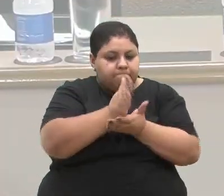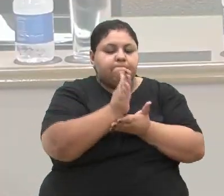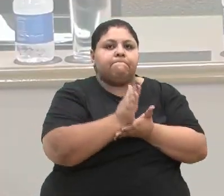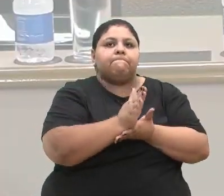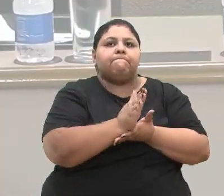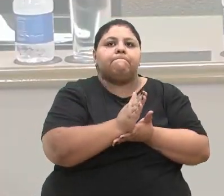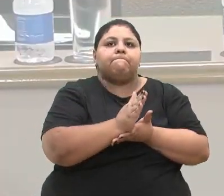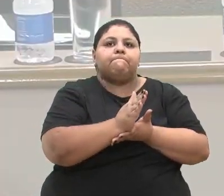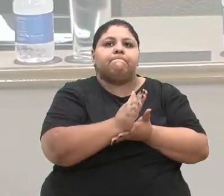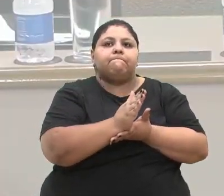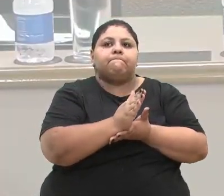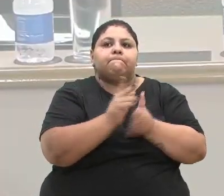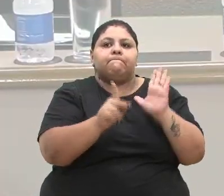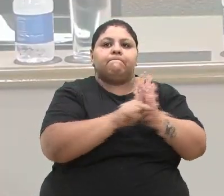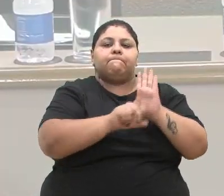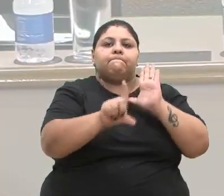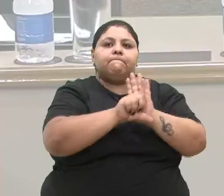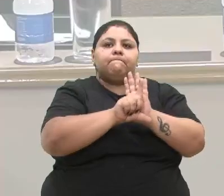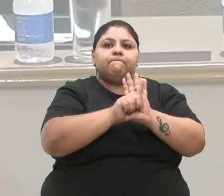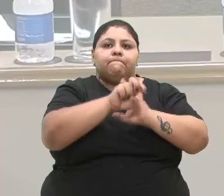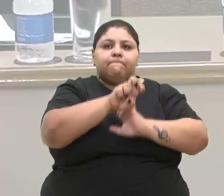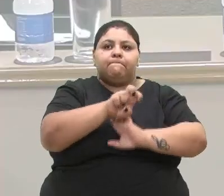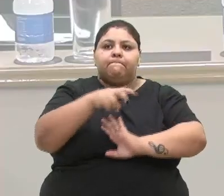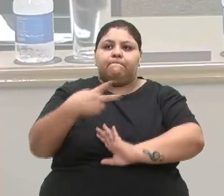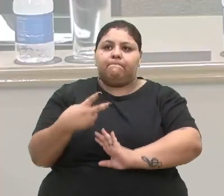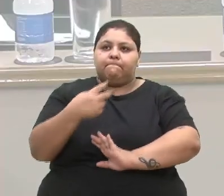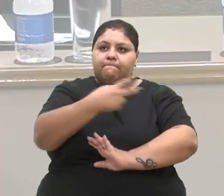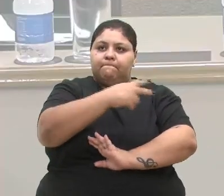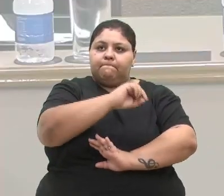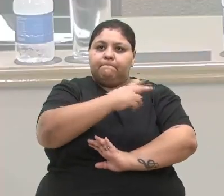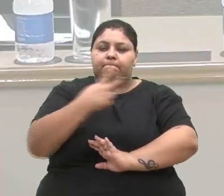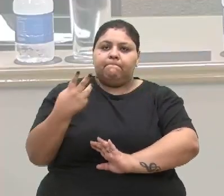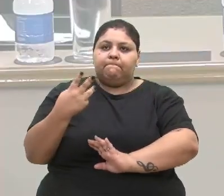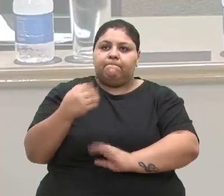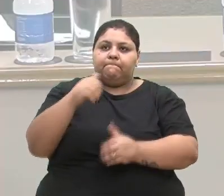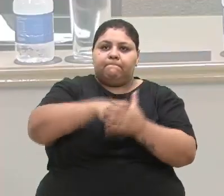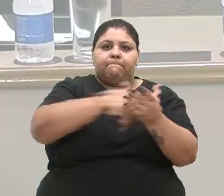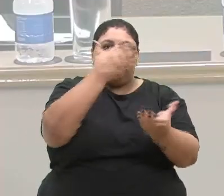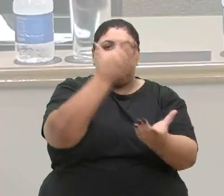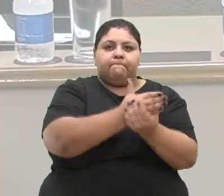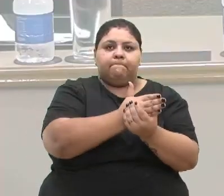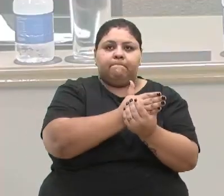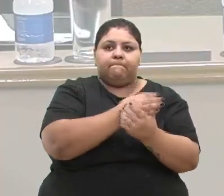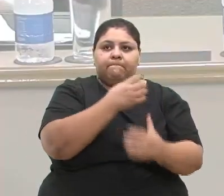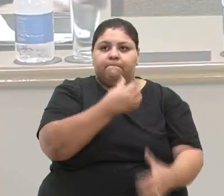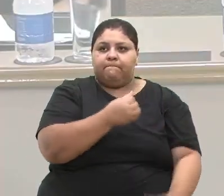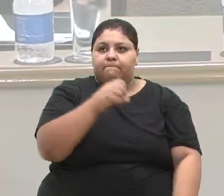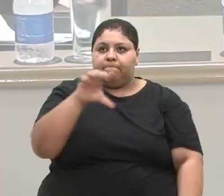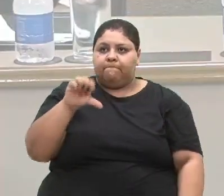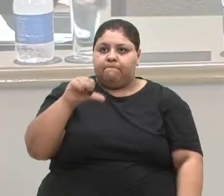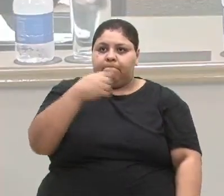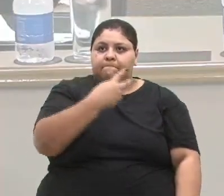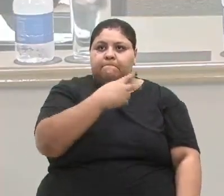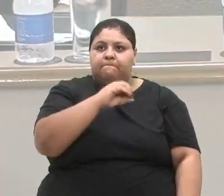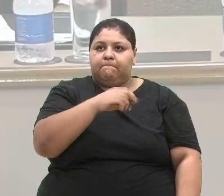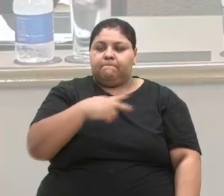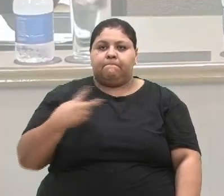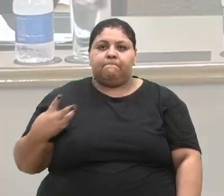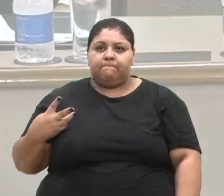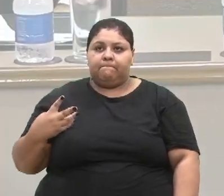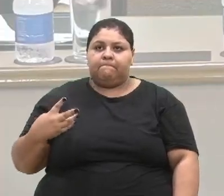Parecer favorável ao projeto de lei nº 52-2024, contido no processo nº 69-2024,